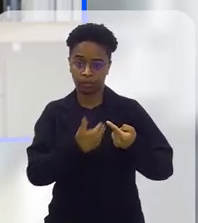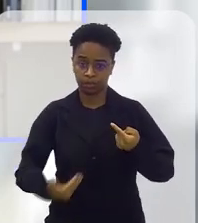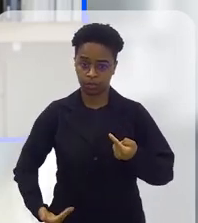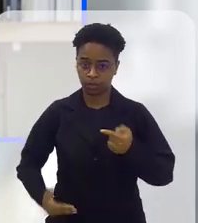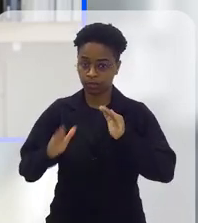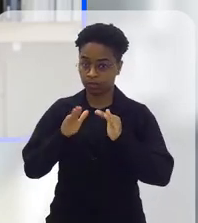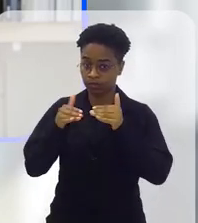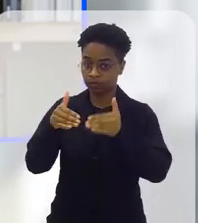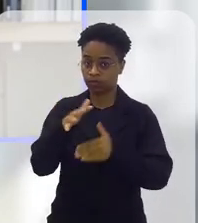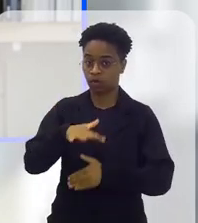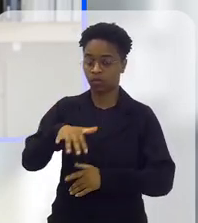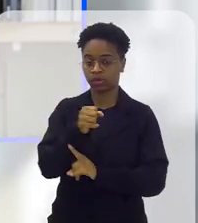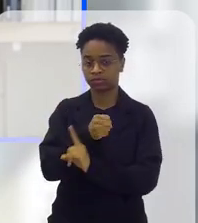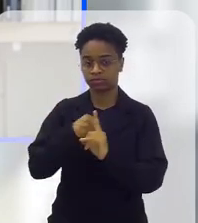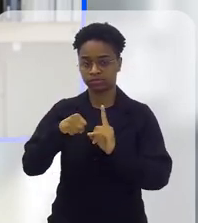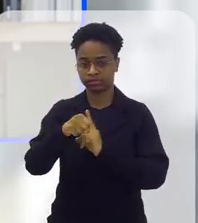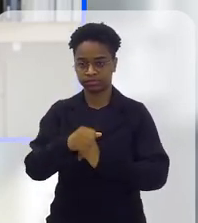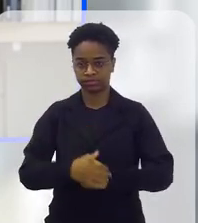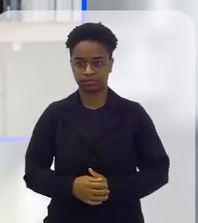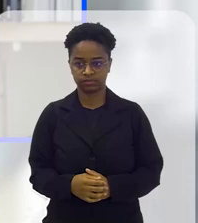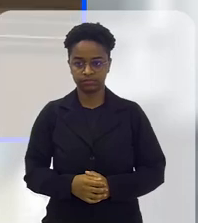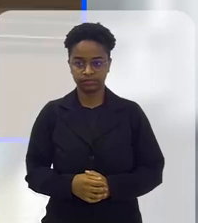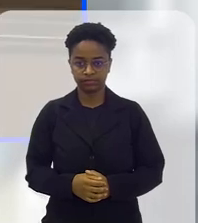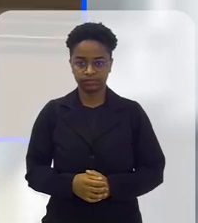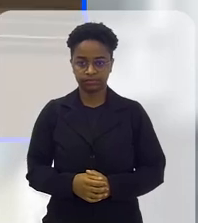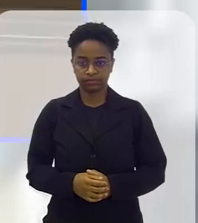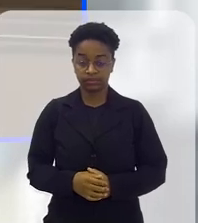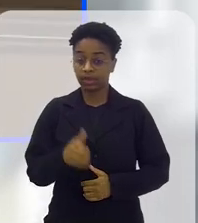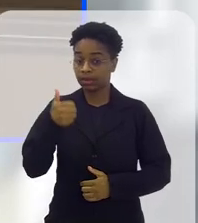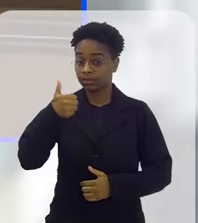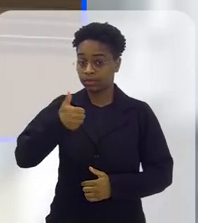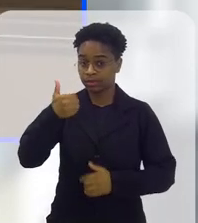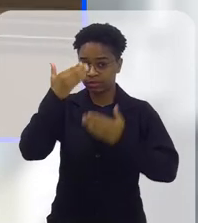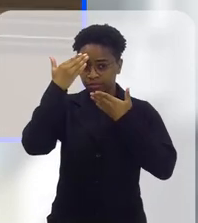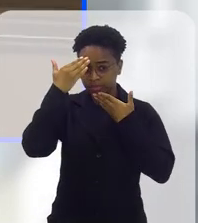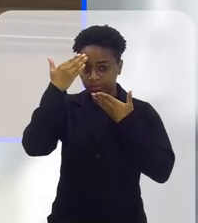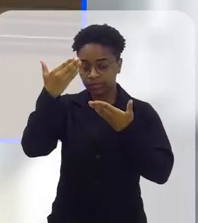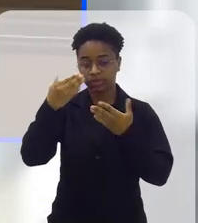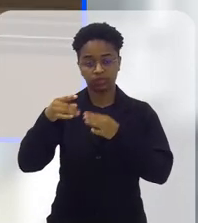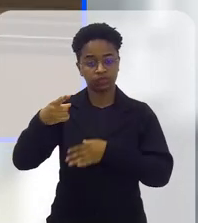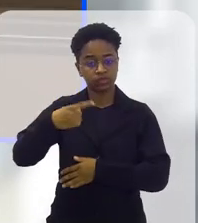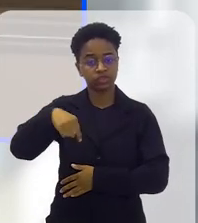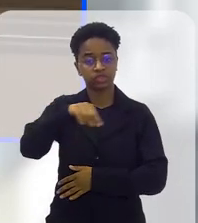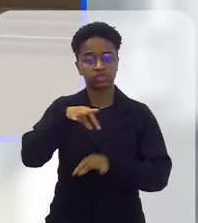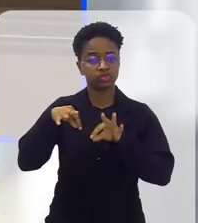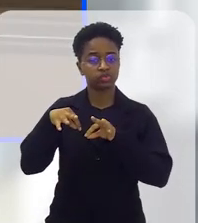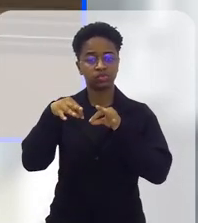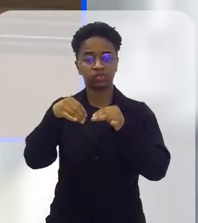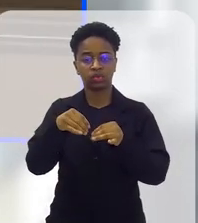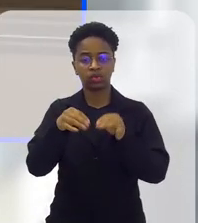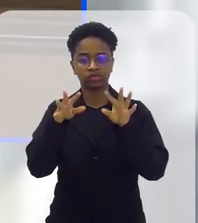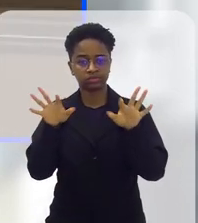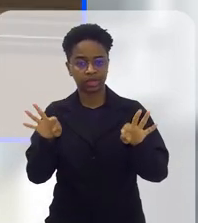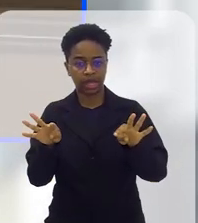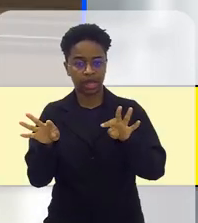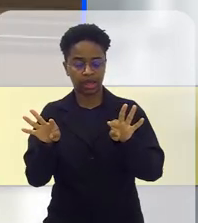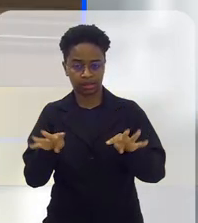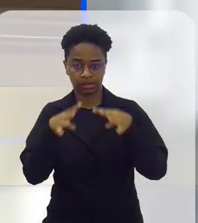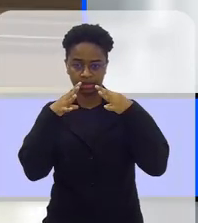públicas voltadas para o social? Primeiramente, quero agradecer a todos os ouvintes que estão